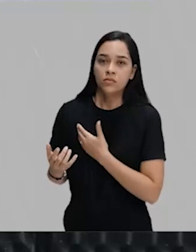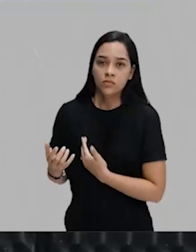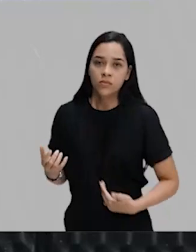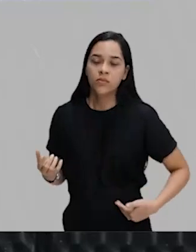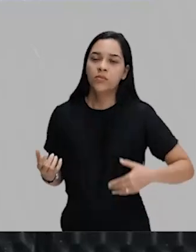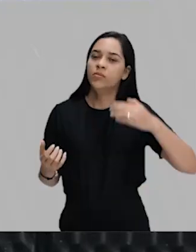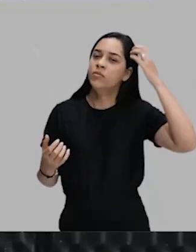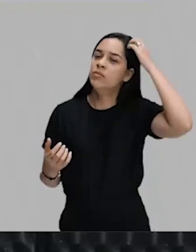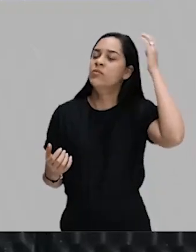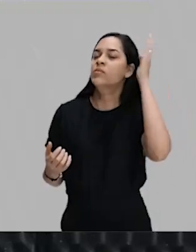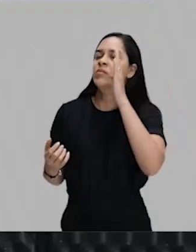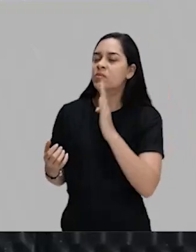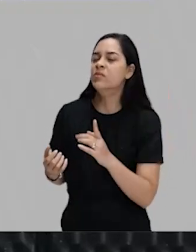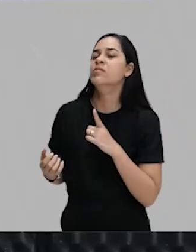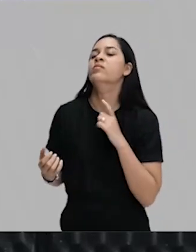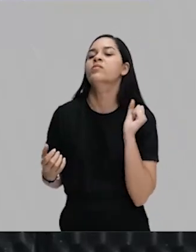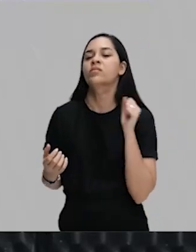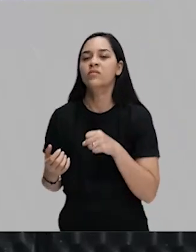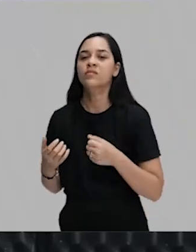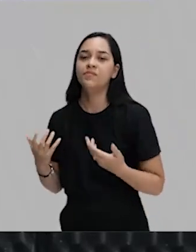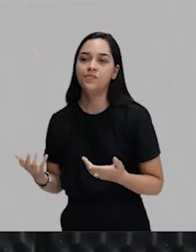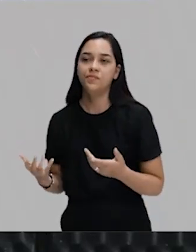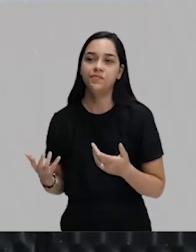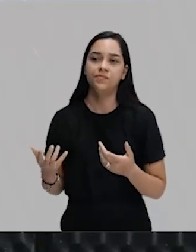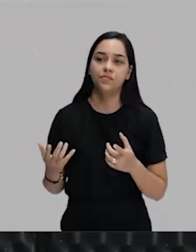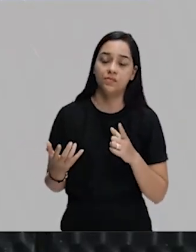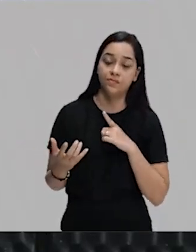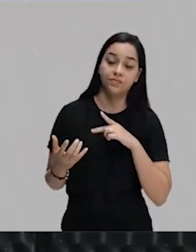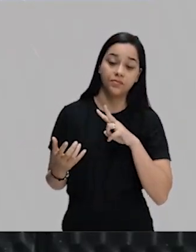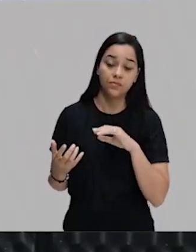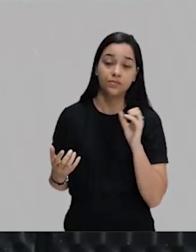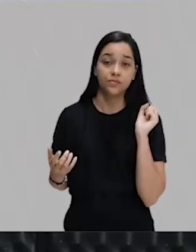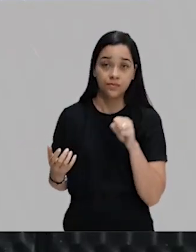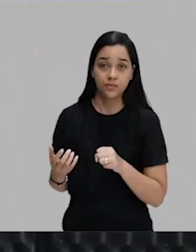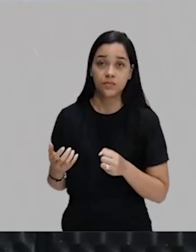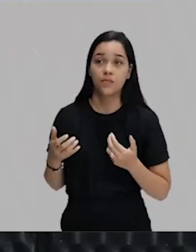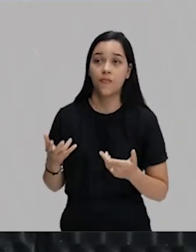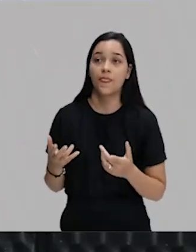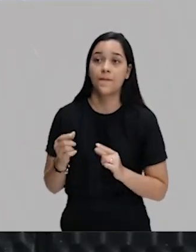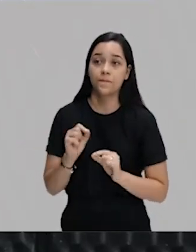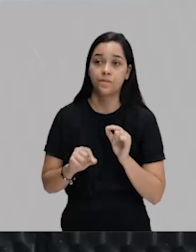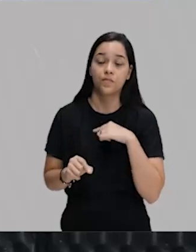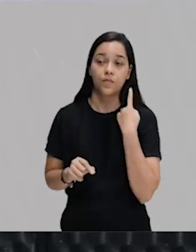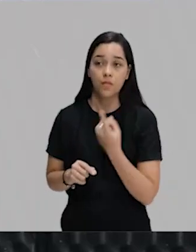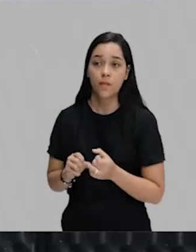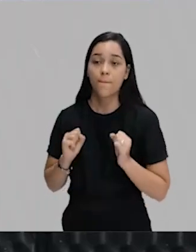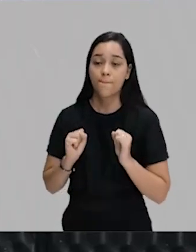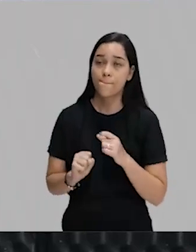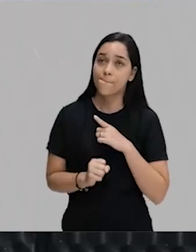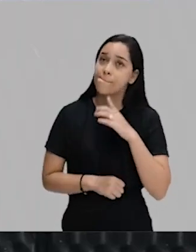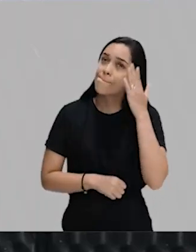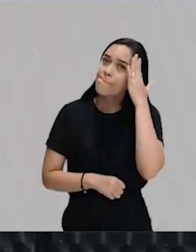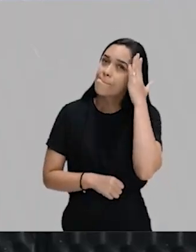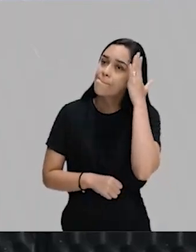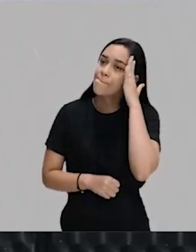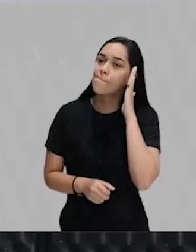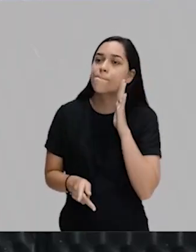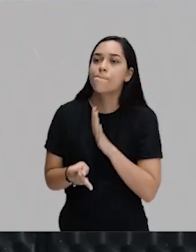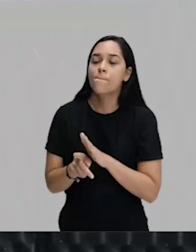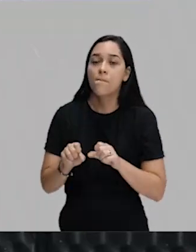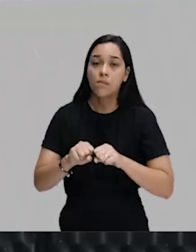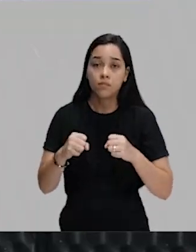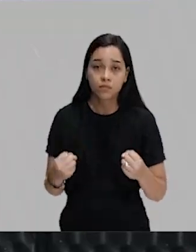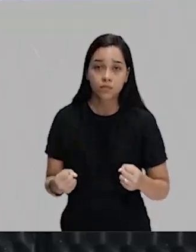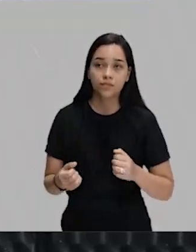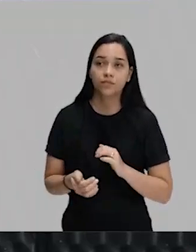brasileira. Então, está aí uma das questões que vai perpassar para que nós possamos ter um entendimento dessa queda da